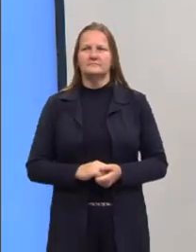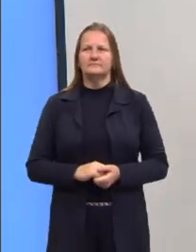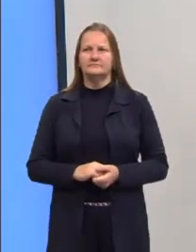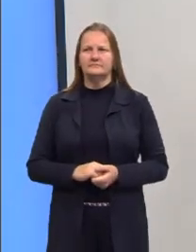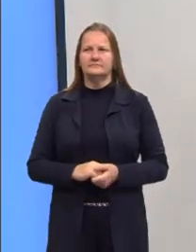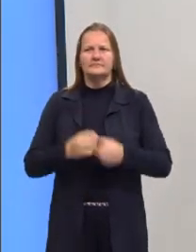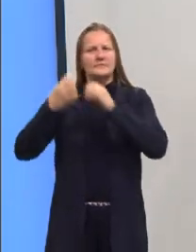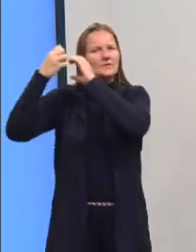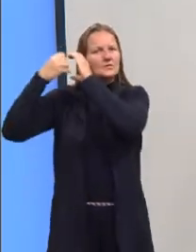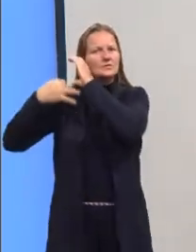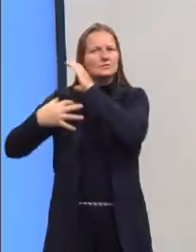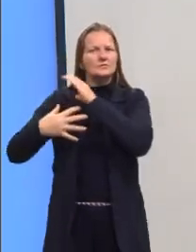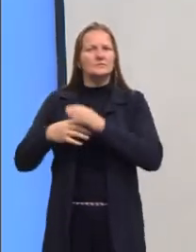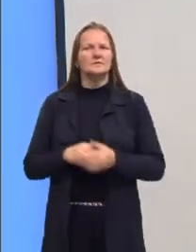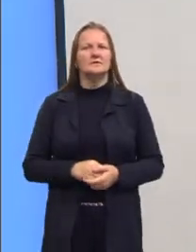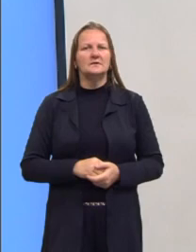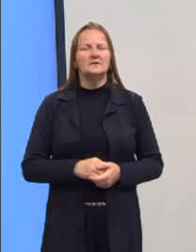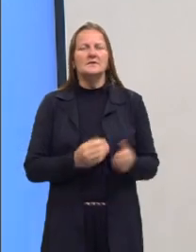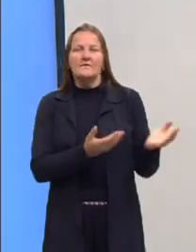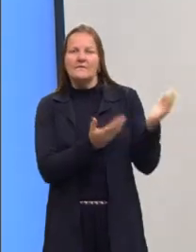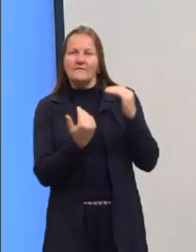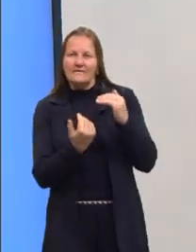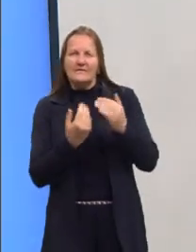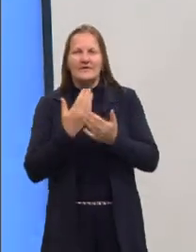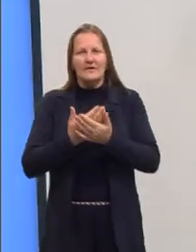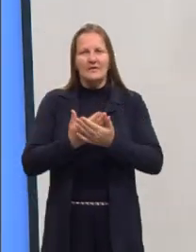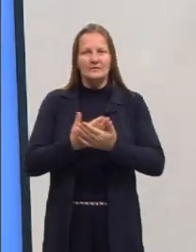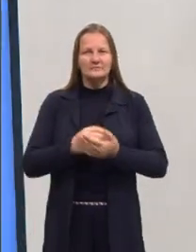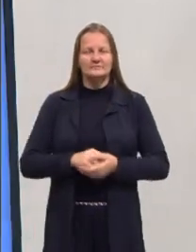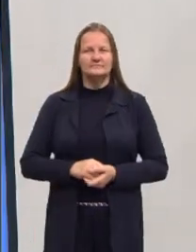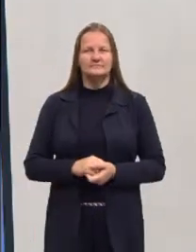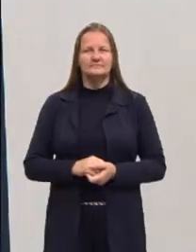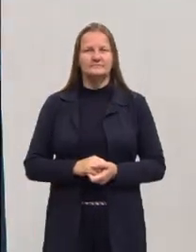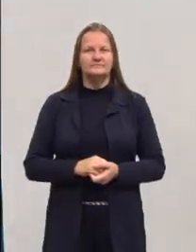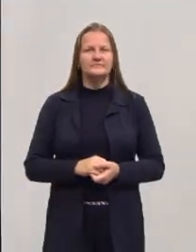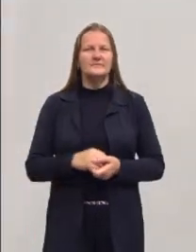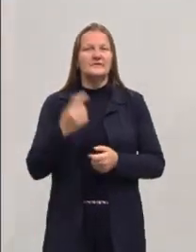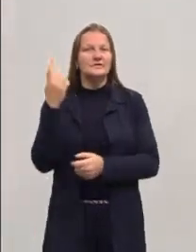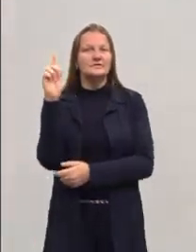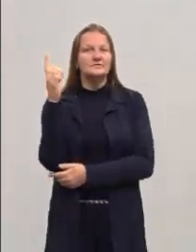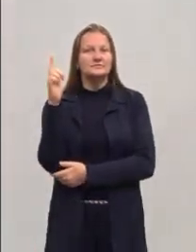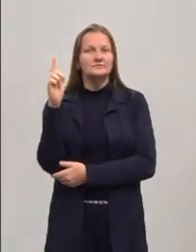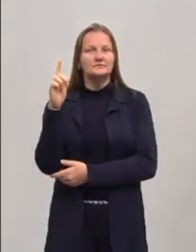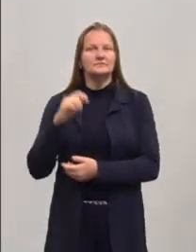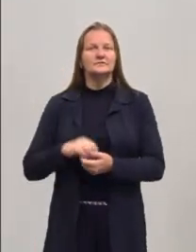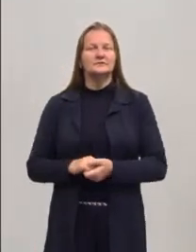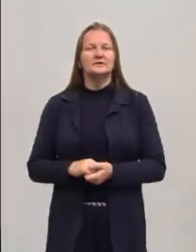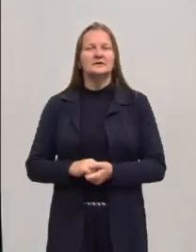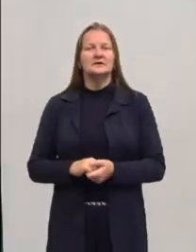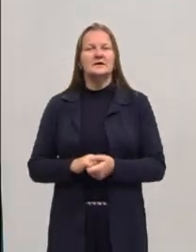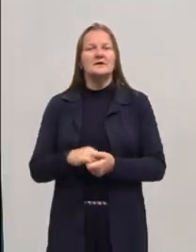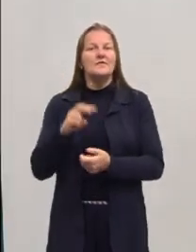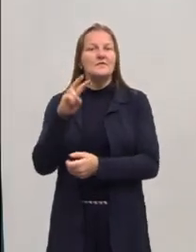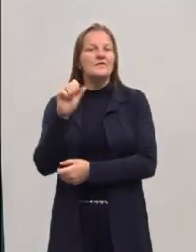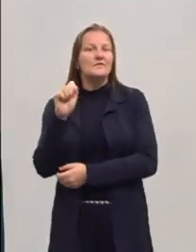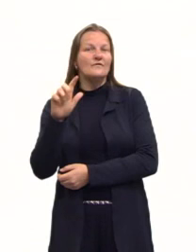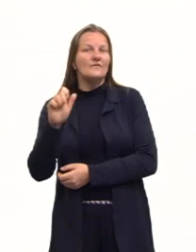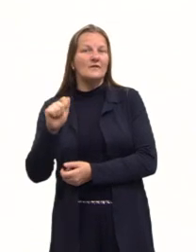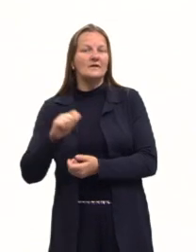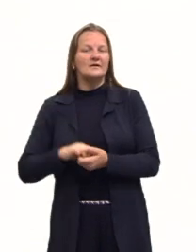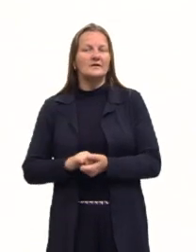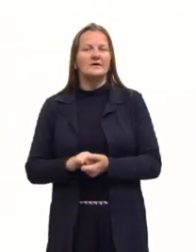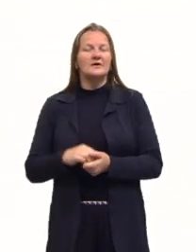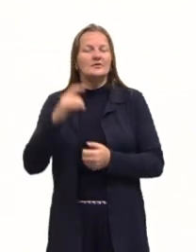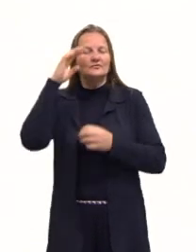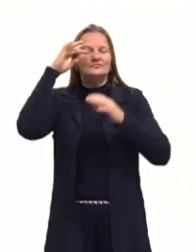esse que eu descrevi sou eu. Vamos lá para mais uma aulinha nossa de Geografia, certo? Em busca da tua vaga, em busca do